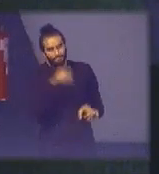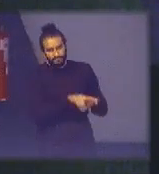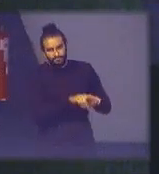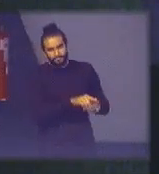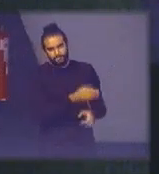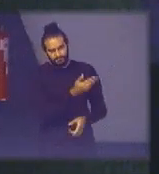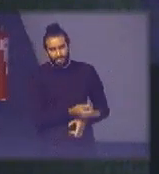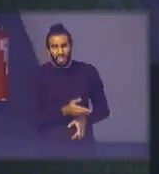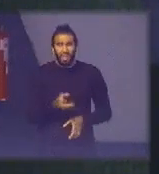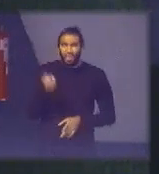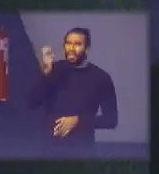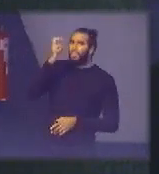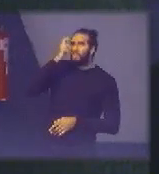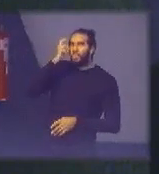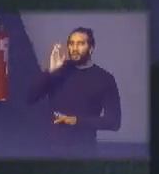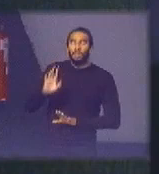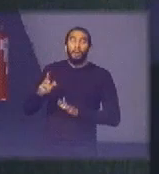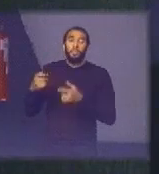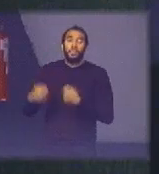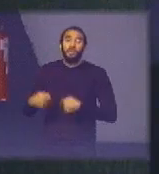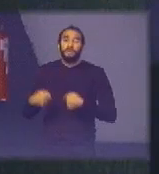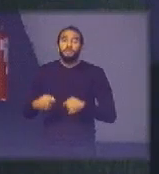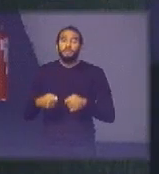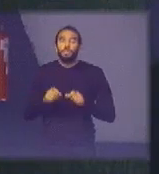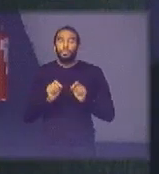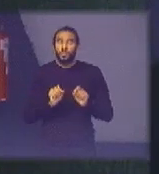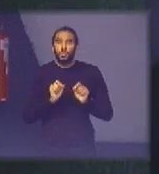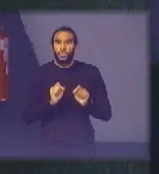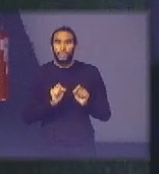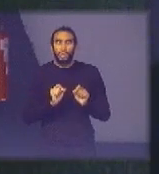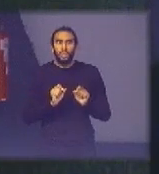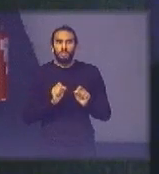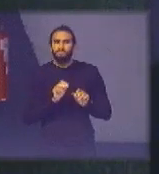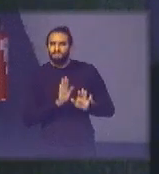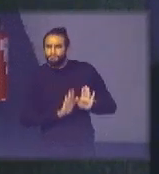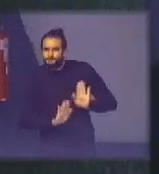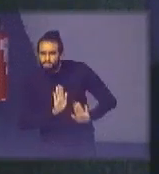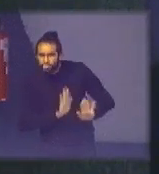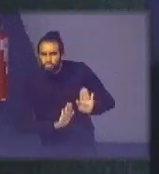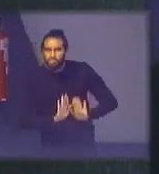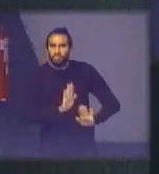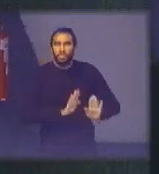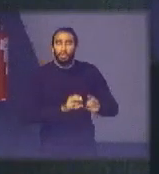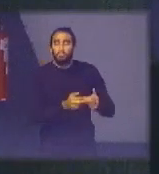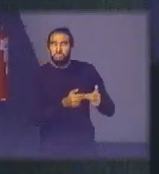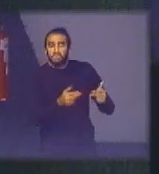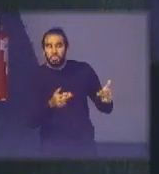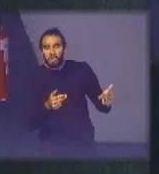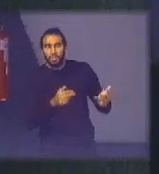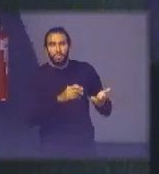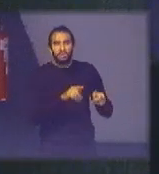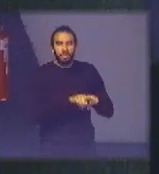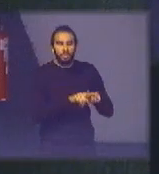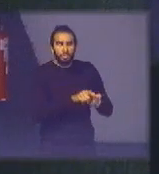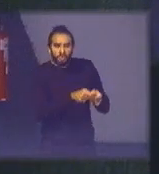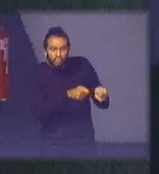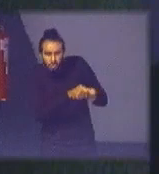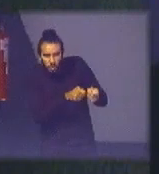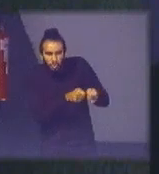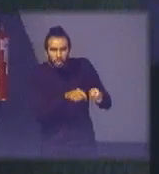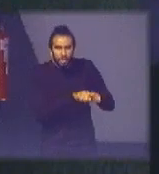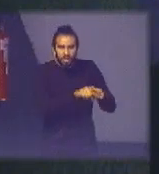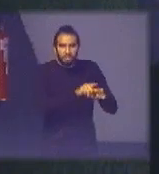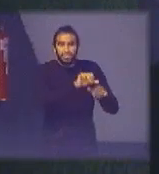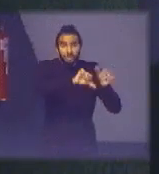e etc mas a gente tem que tratar talvez um pouquinho mais com zelo esses outros aspectos de governança e de inovação que